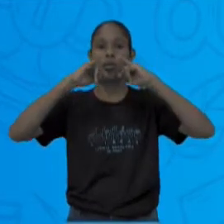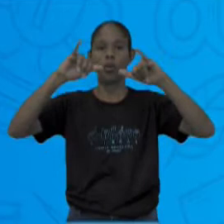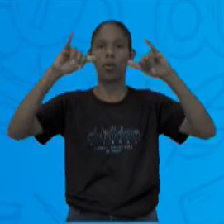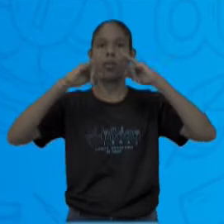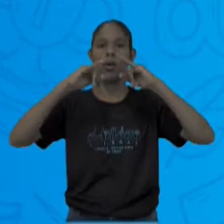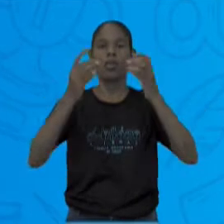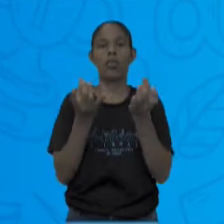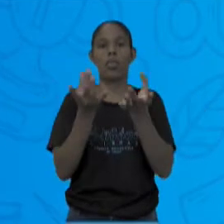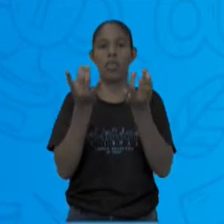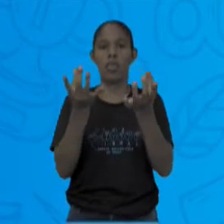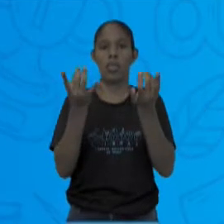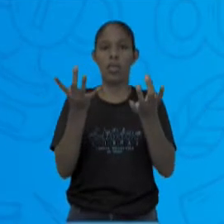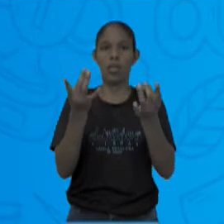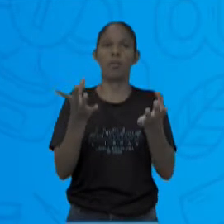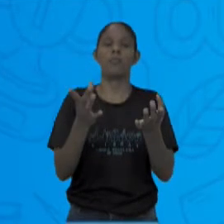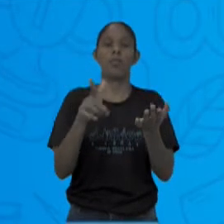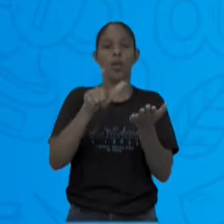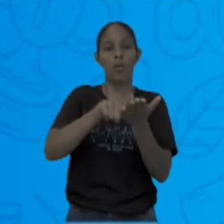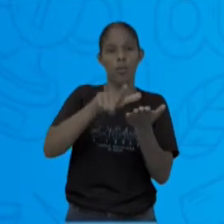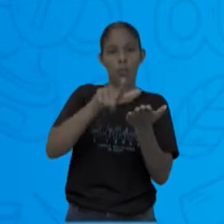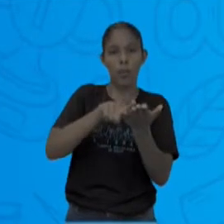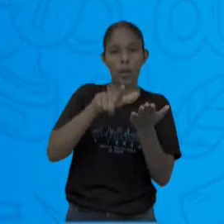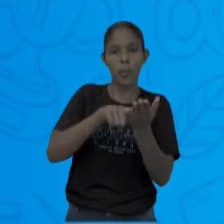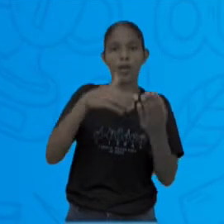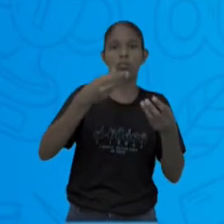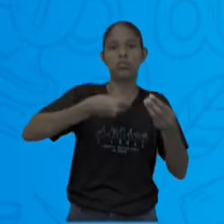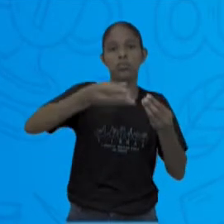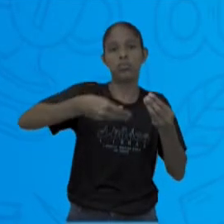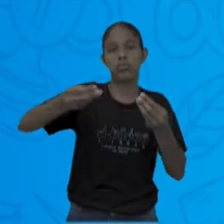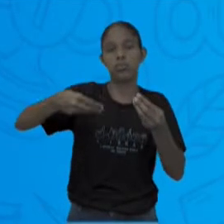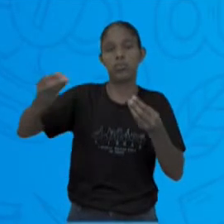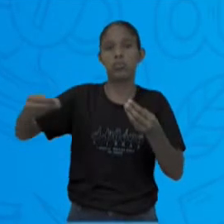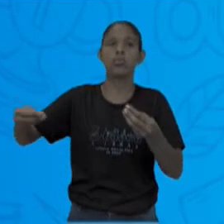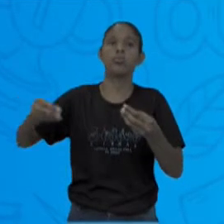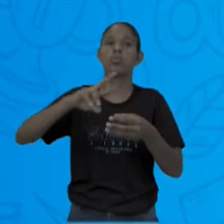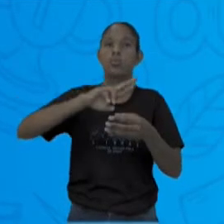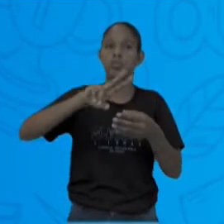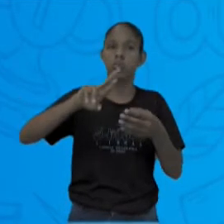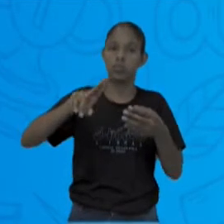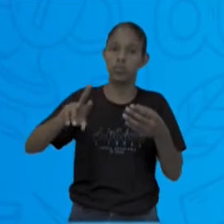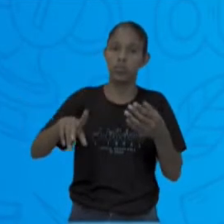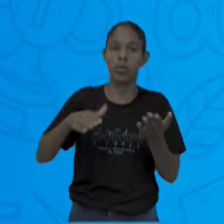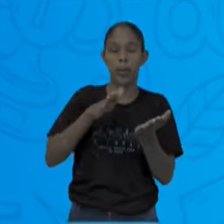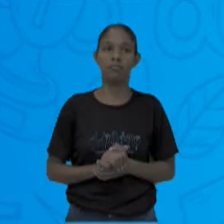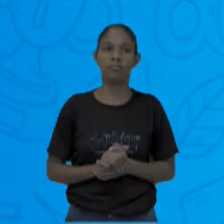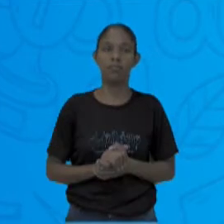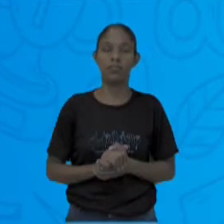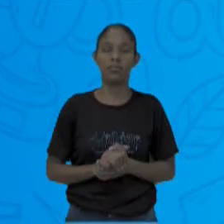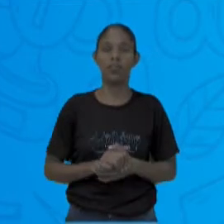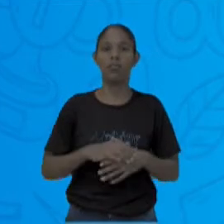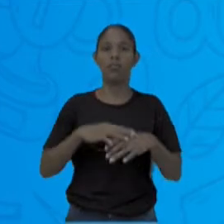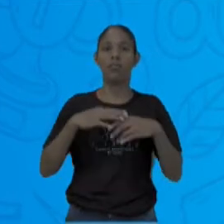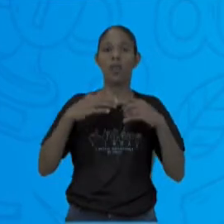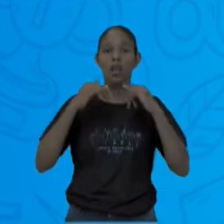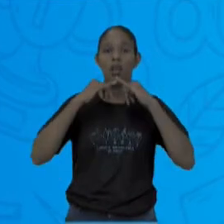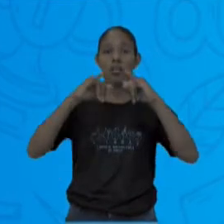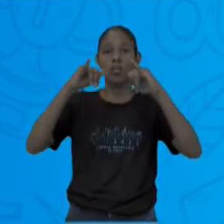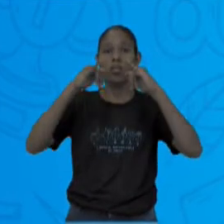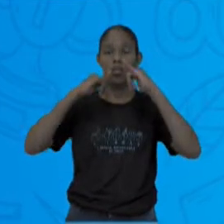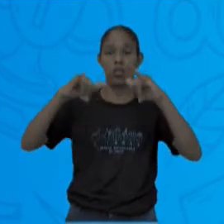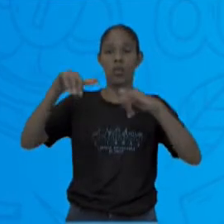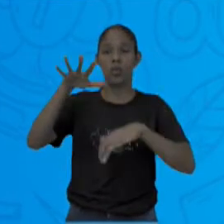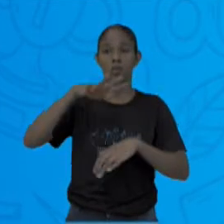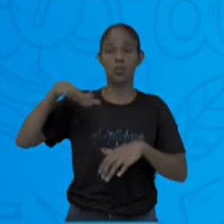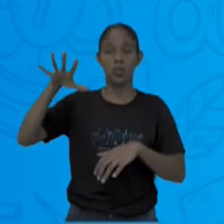folheto em geral, catálogo e etc. Estes são os meios impresso. Meio auditivo